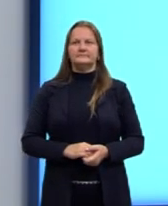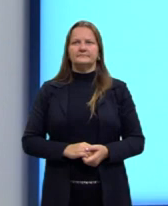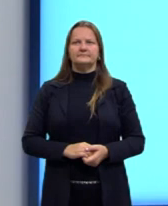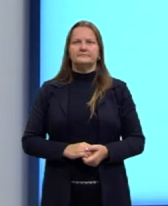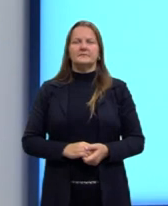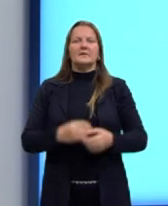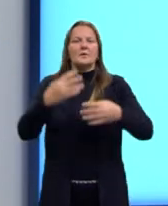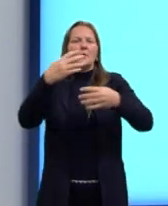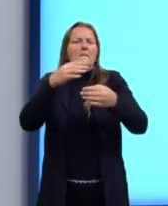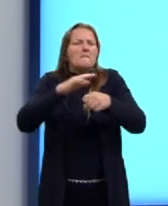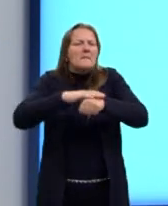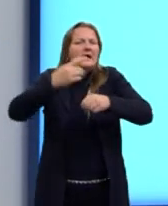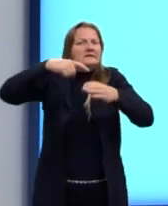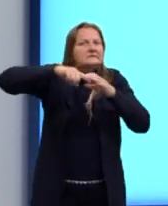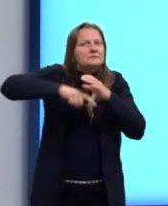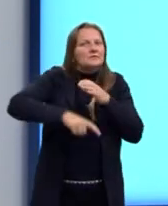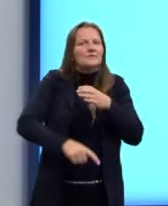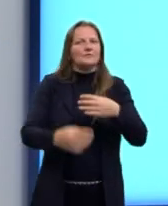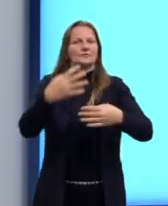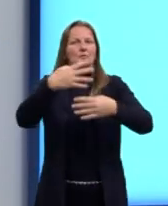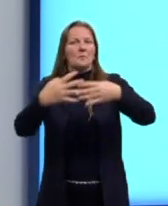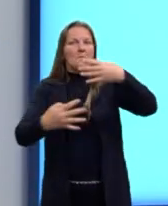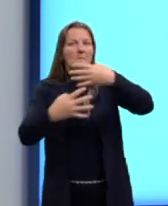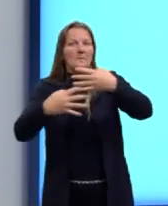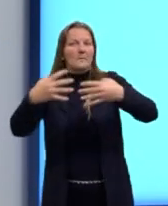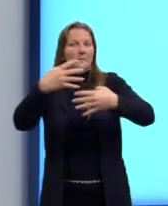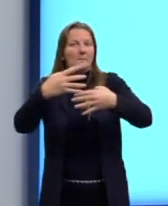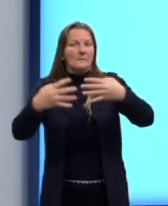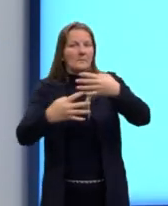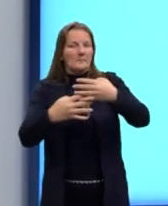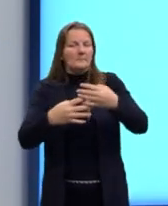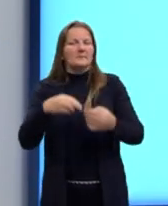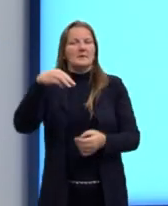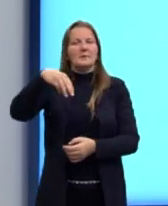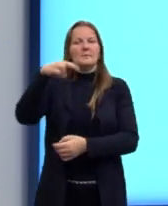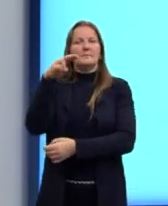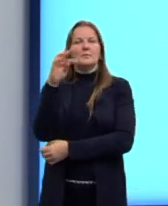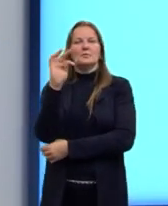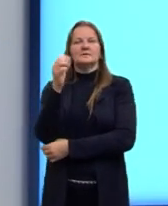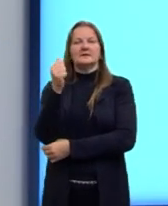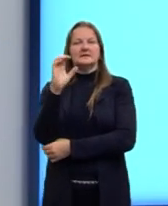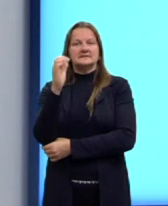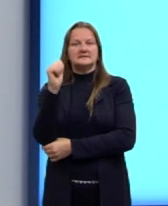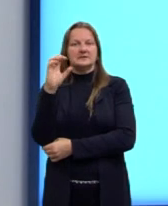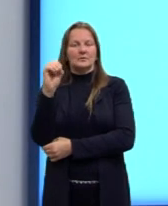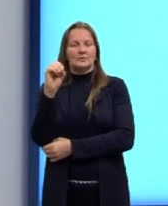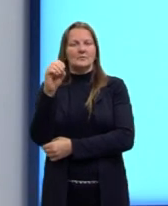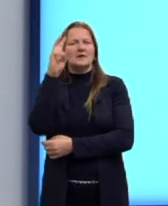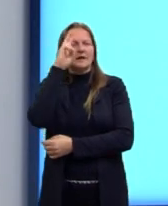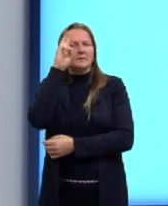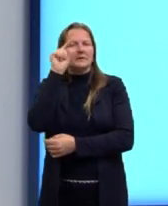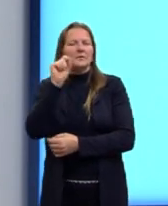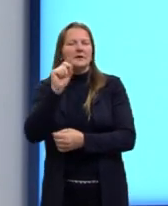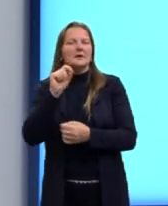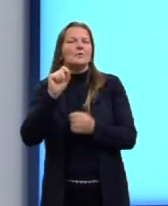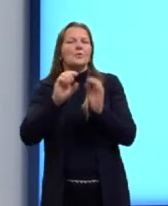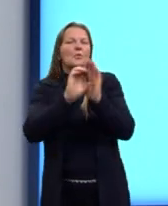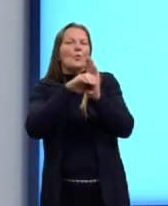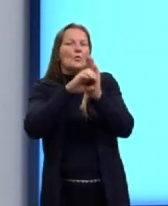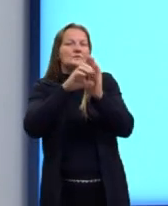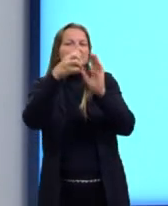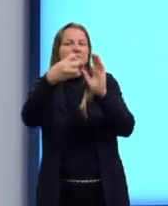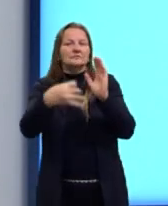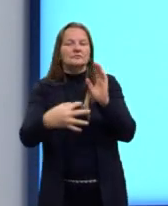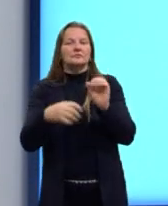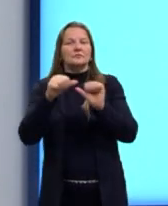Falando um pouquinho mais sobre mutação. Só para relembrar, gente, o que é mutação, então? É uma